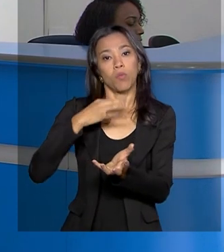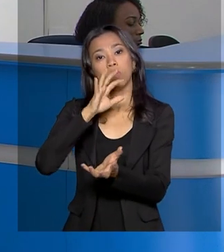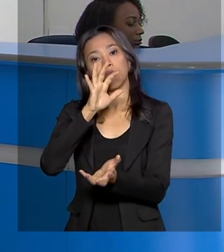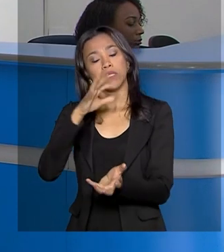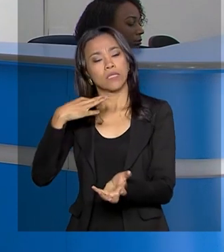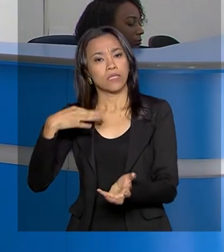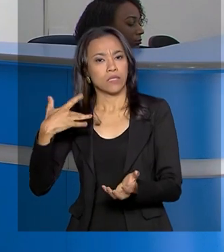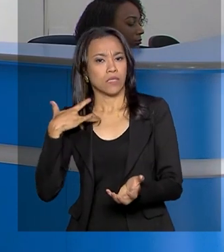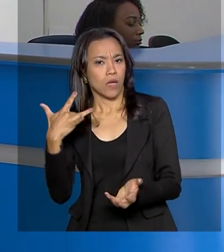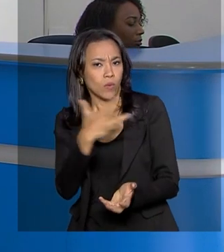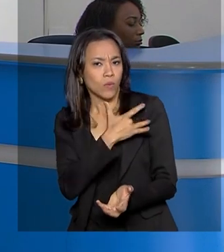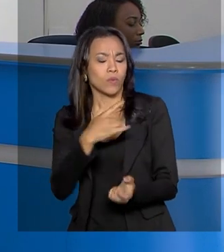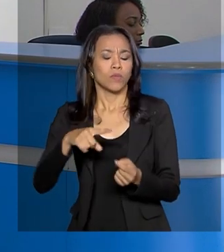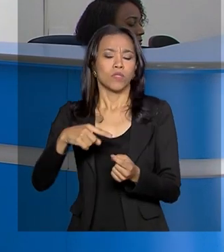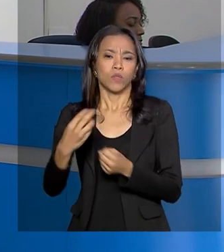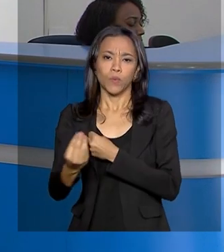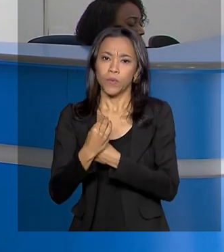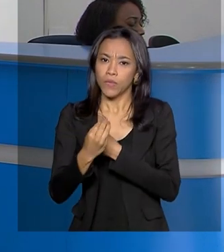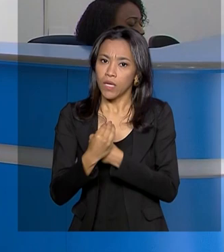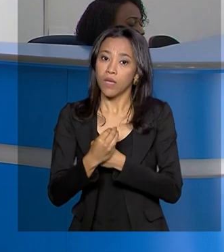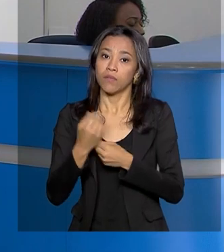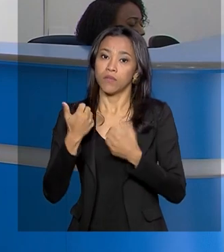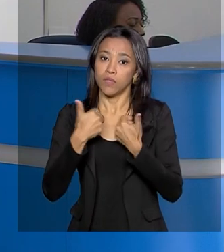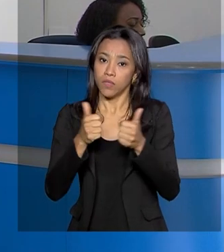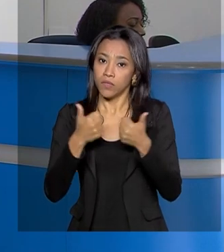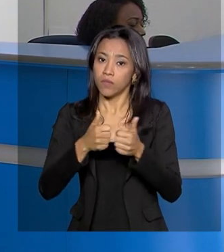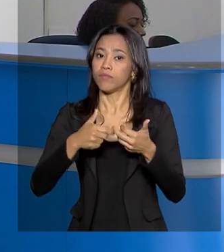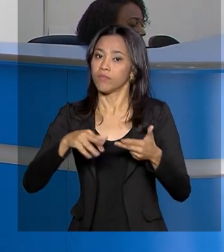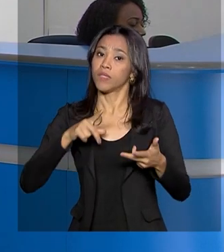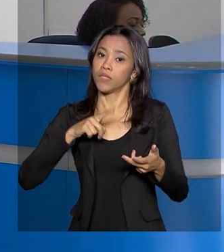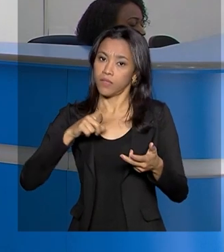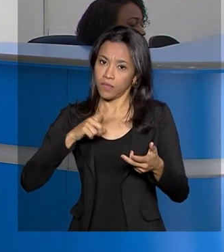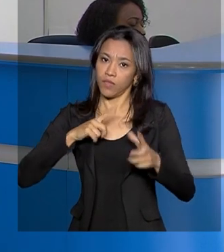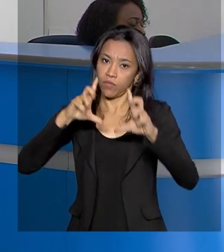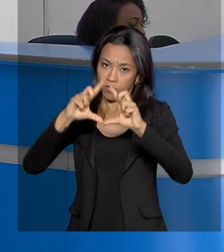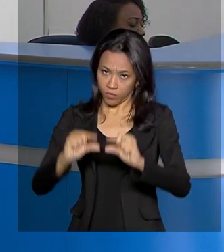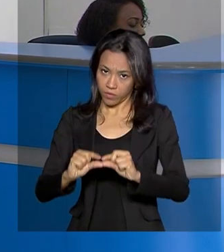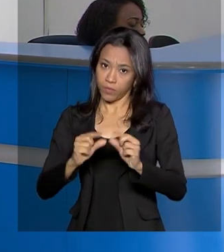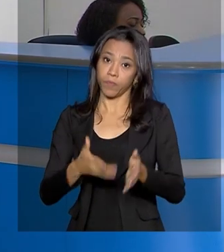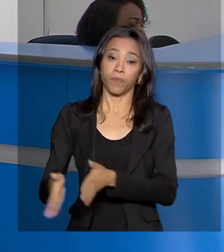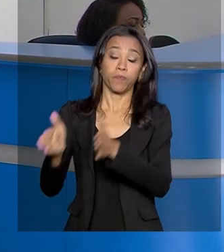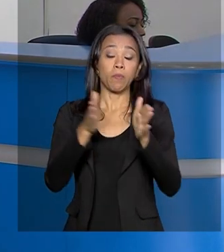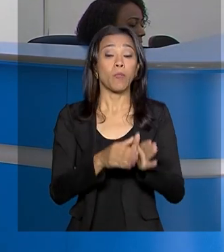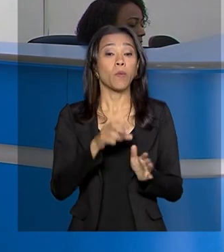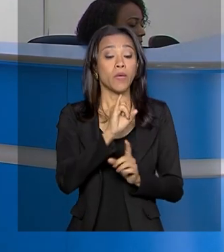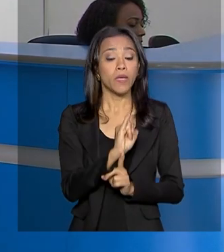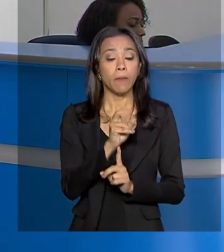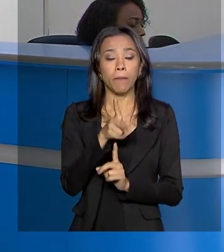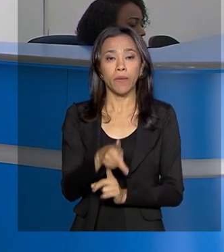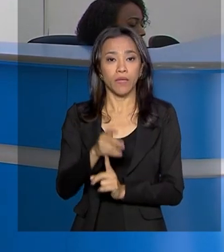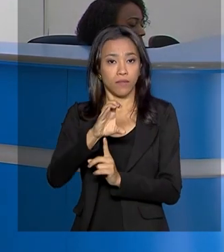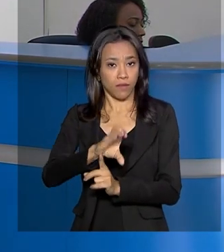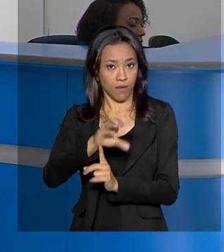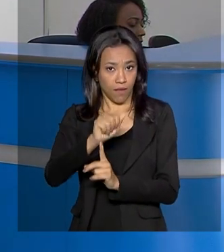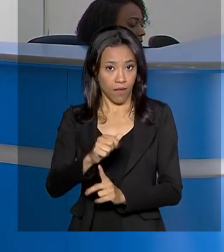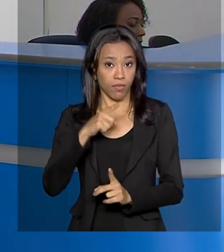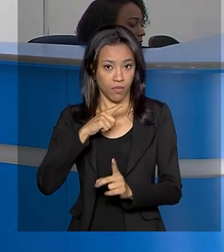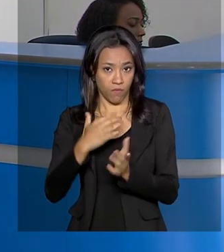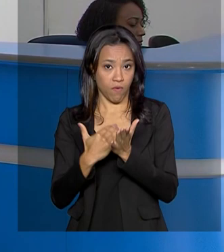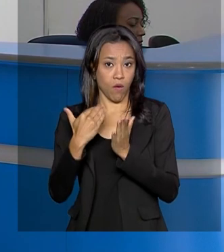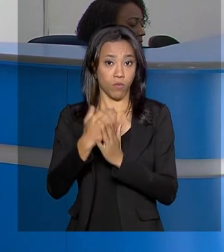cuidados pessoais e transportes apresentaram deflação. O IPCA, Renata, acumula alta de 2